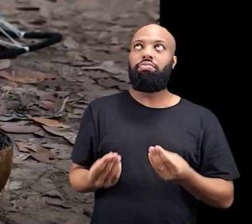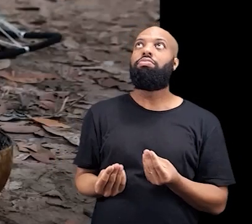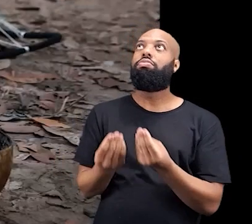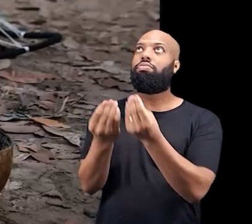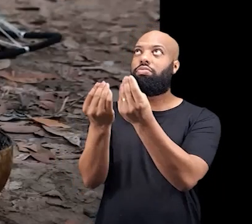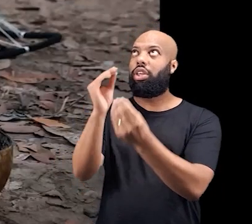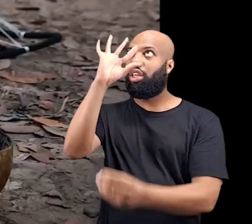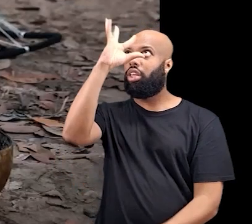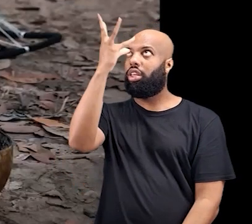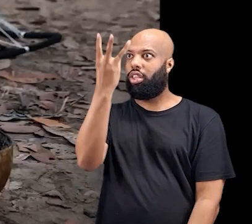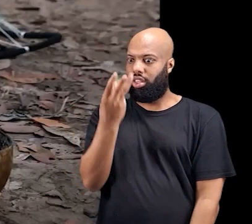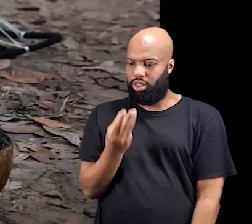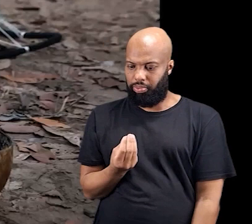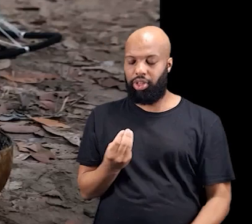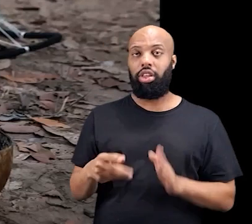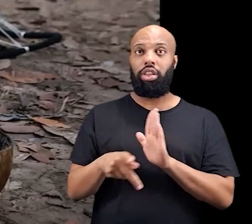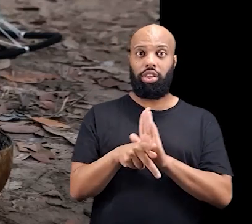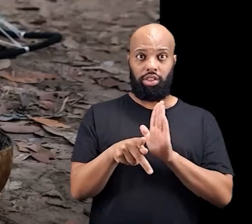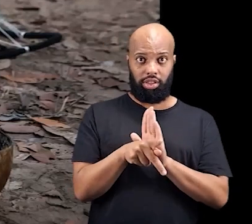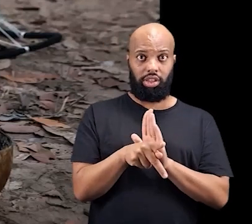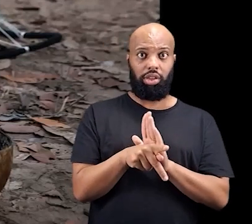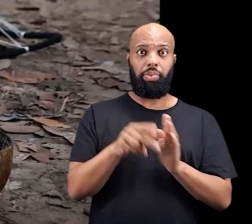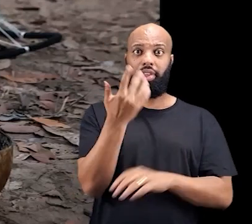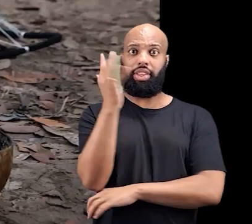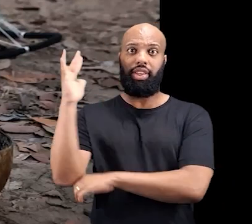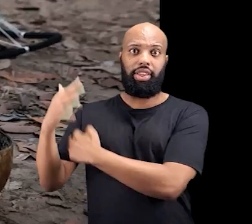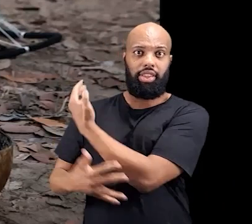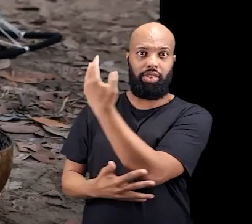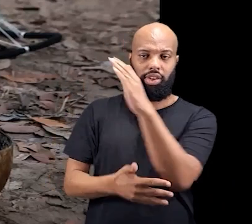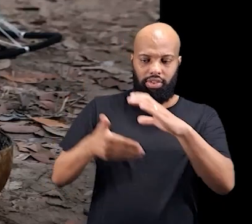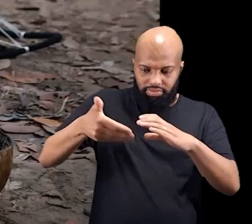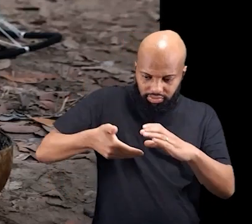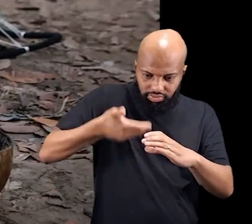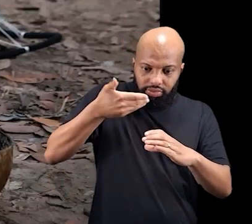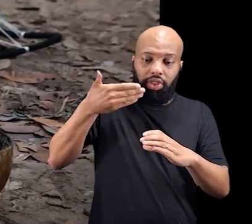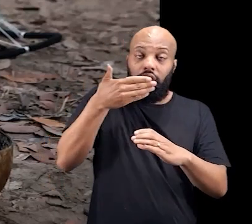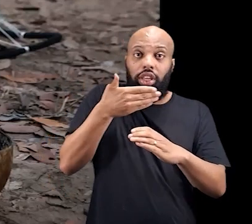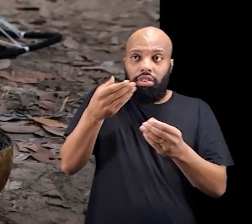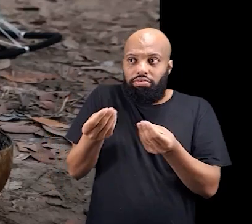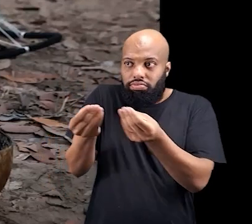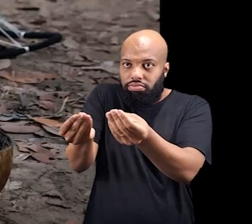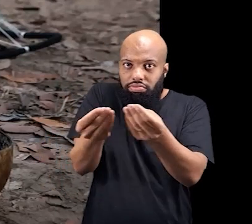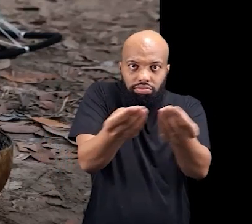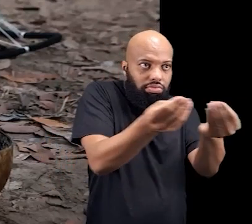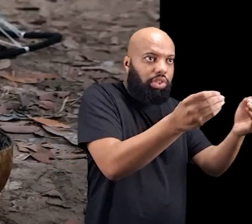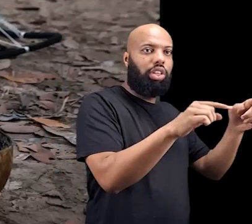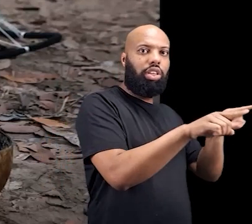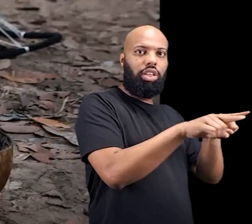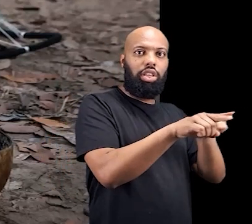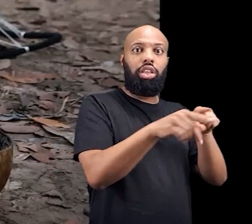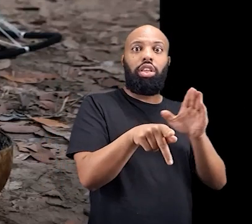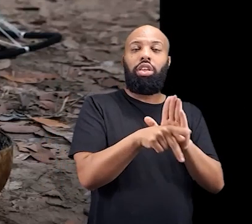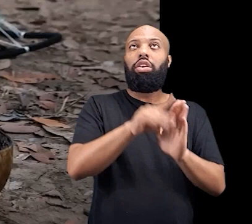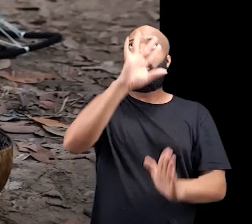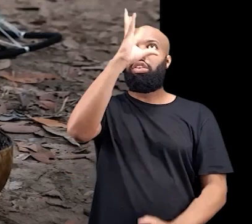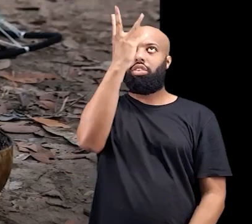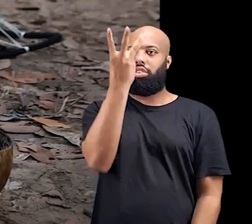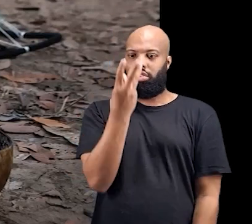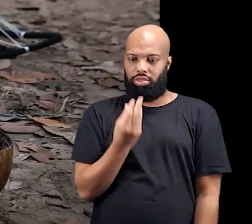É oferecido também aos espíritos da natureza, né? O mingau, pequi, para que